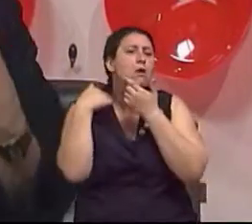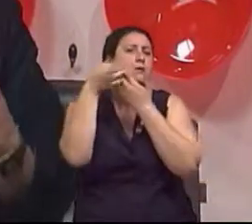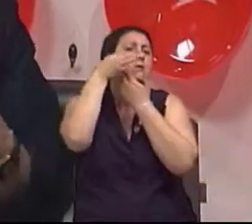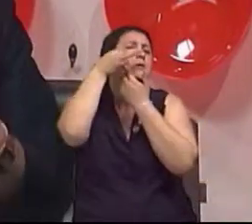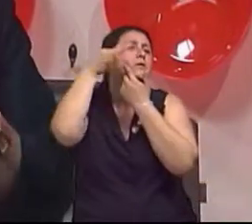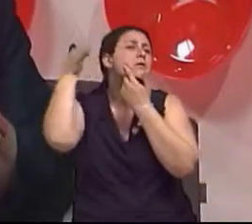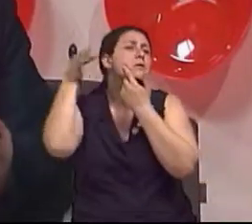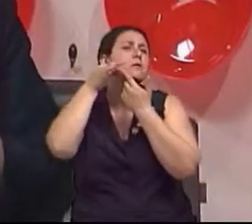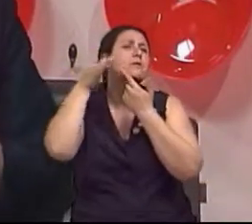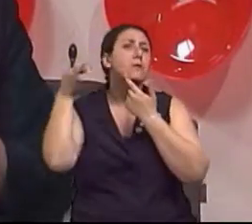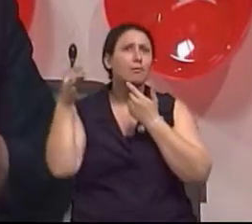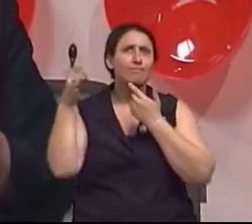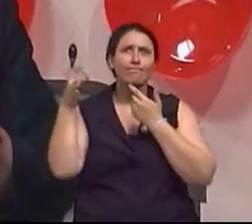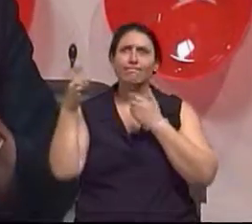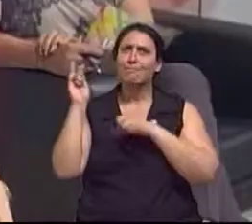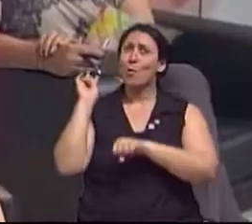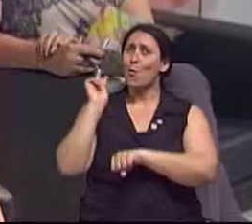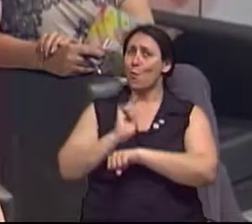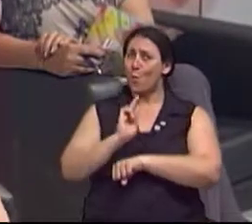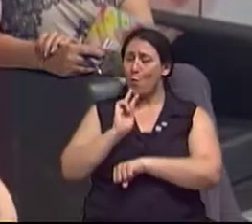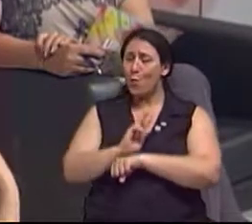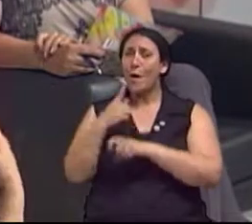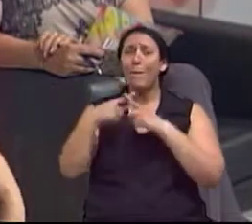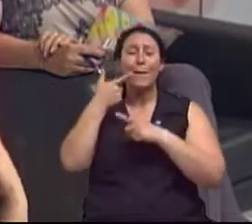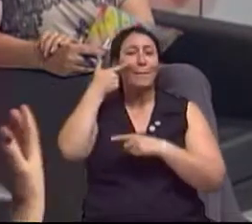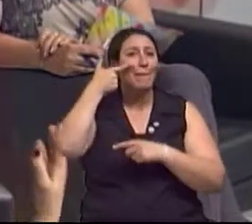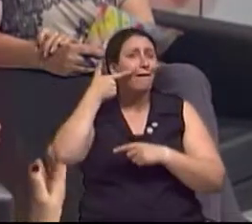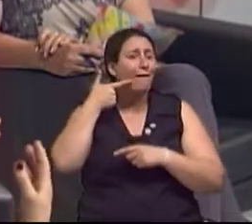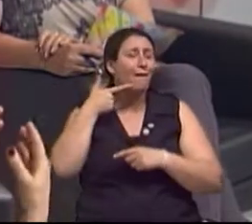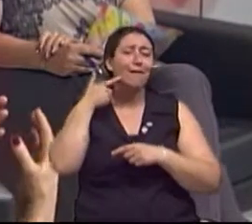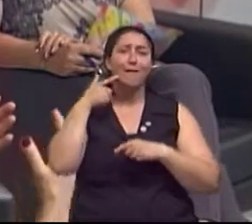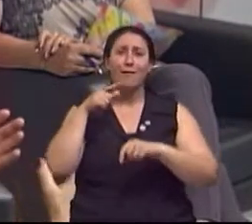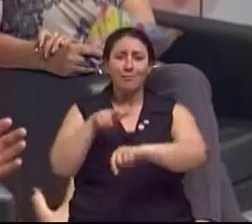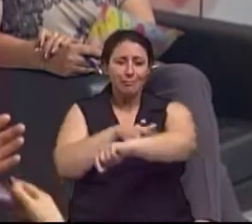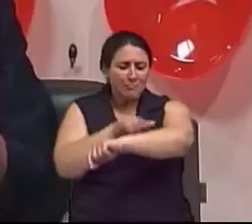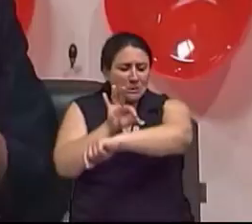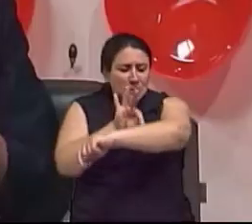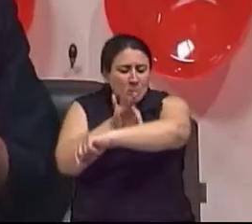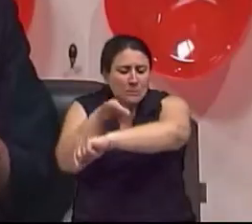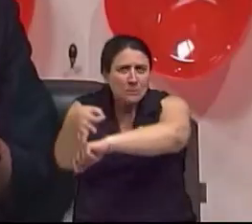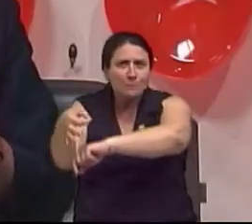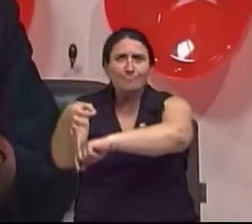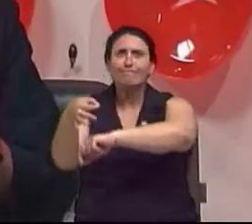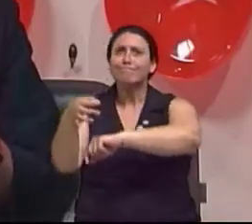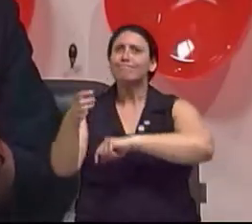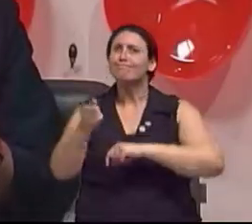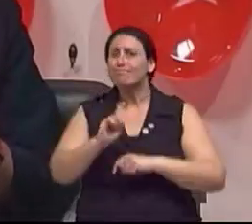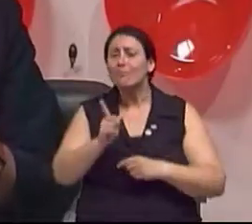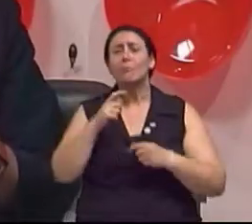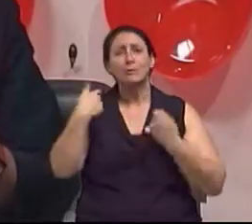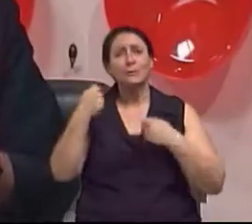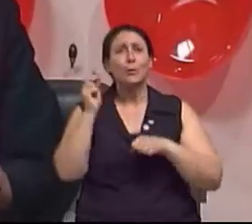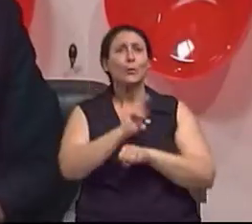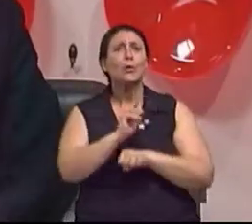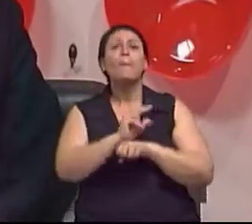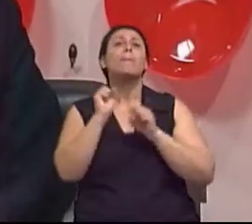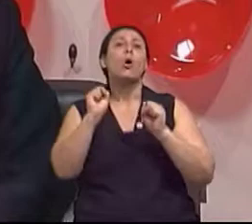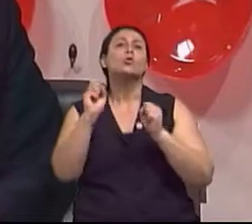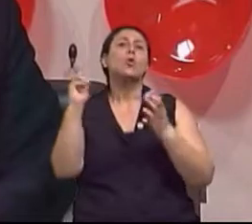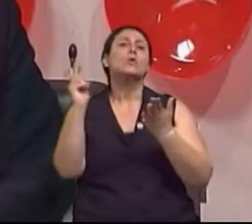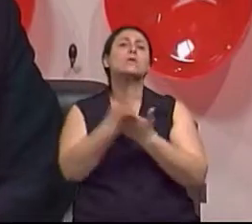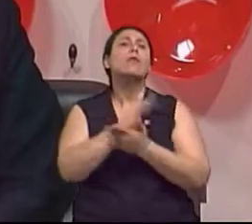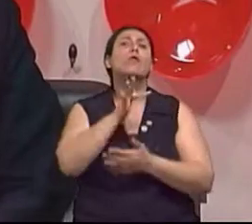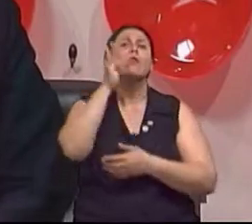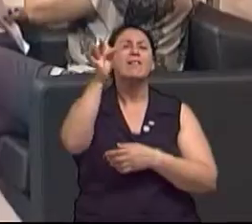uma discromia da pele, enfim, que é muito importante porque vai ficar com uma sequela que a gente, às vezes, leva bastante